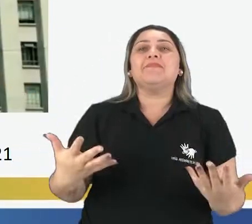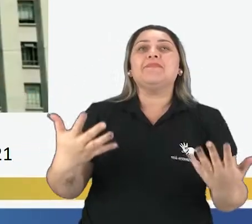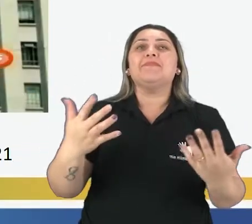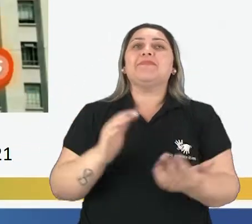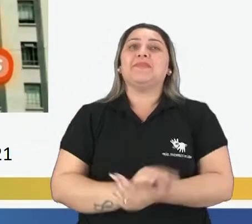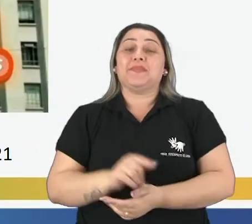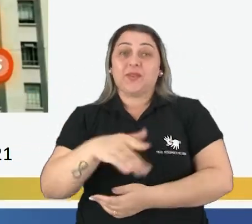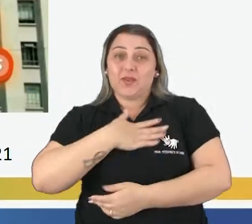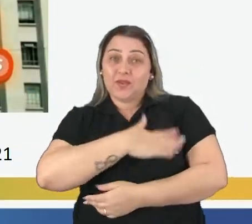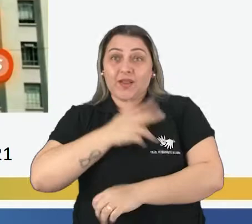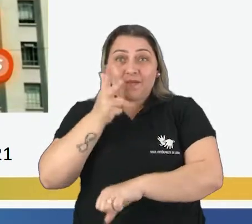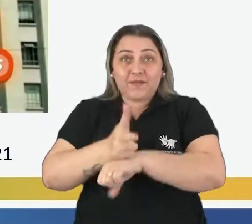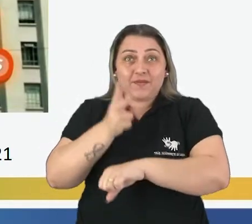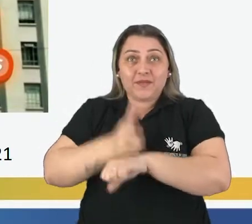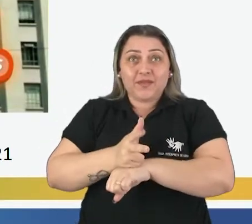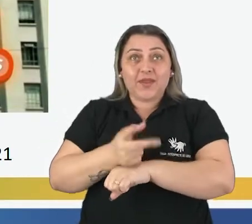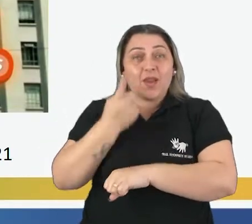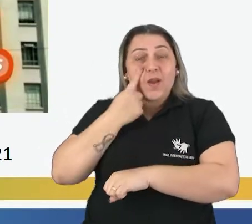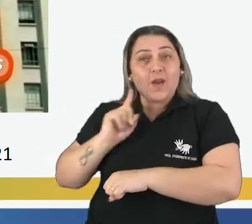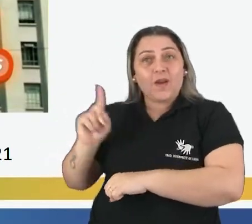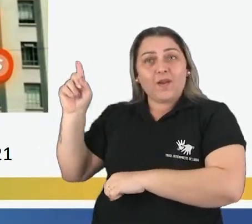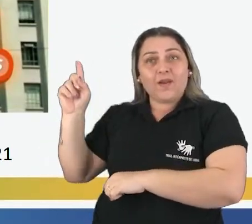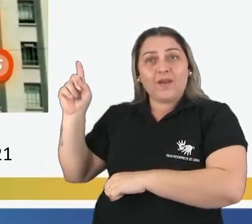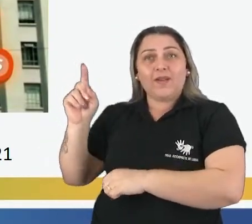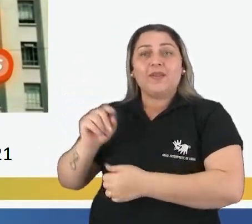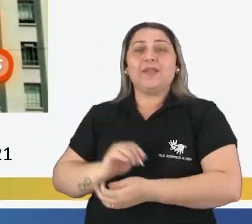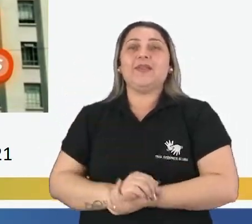E então, gostando do vídeo, olha só...